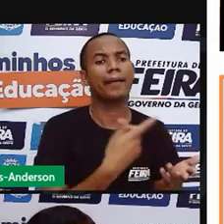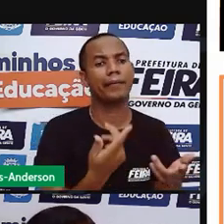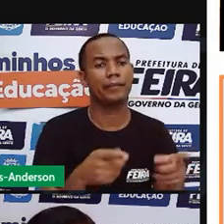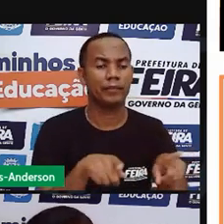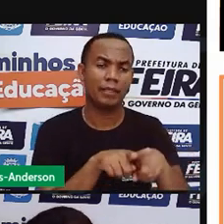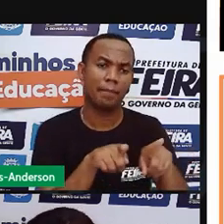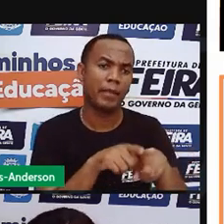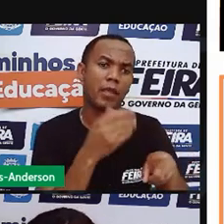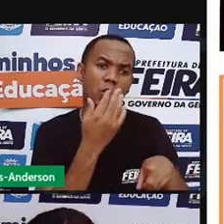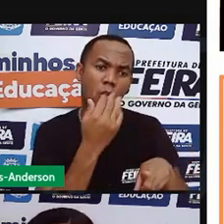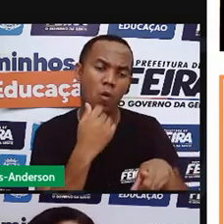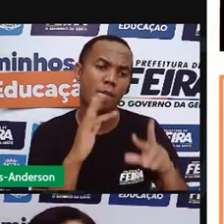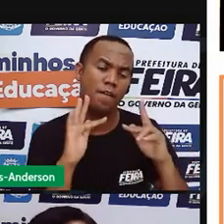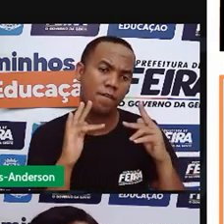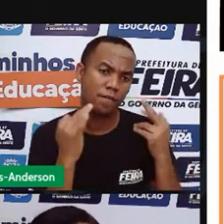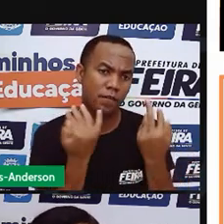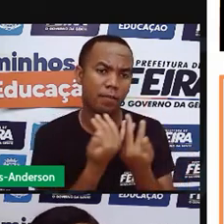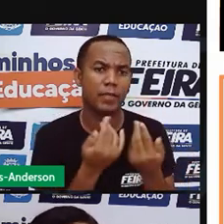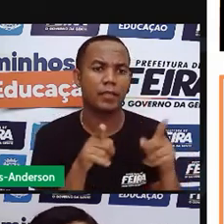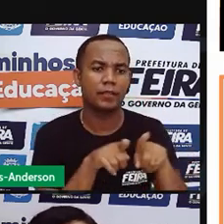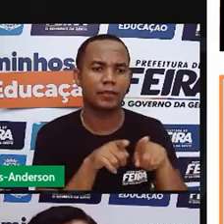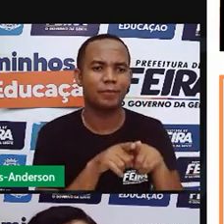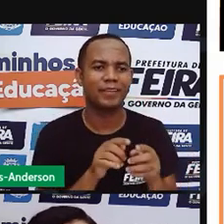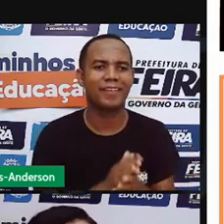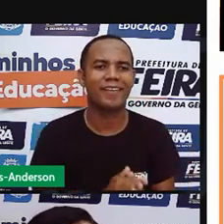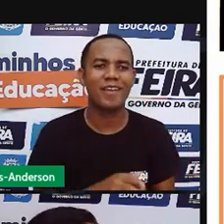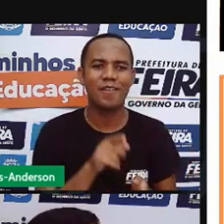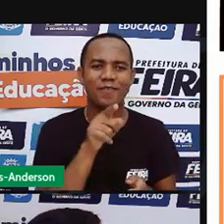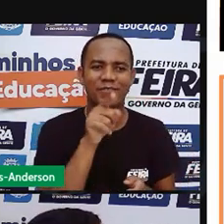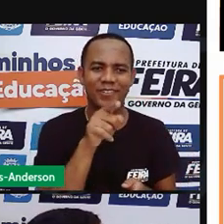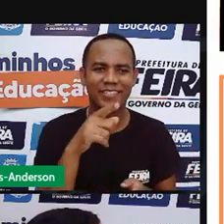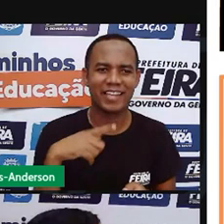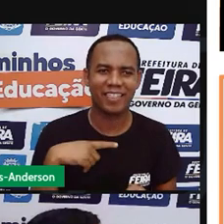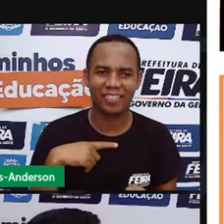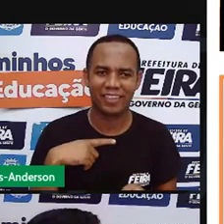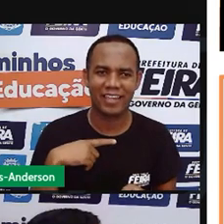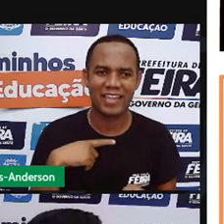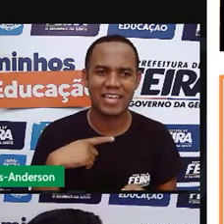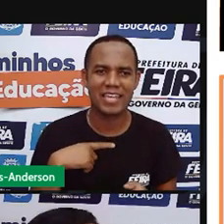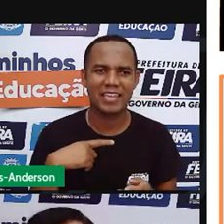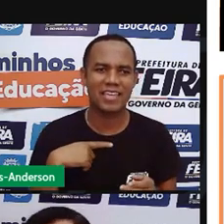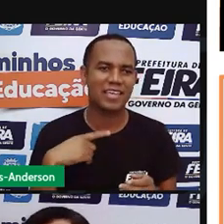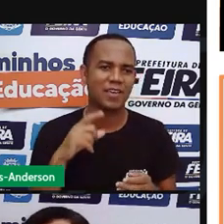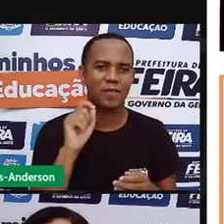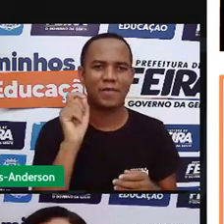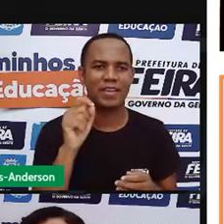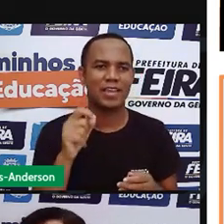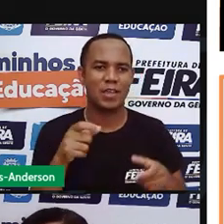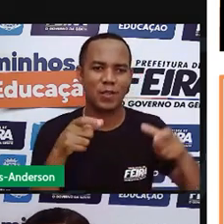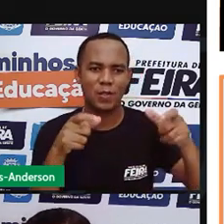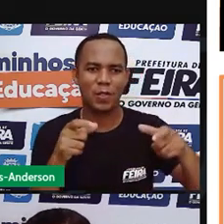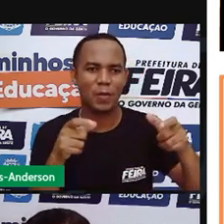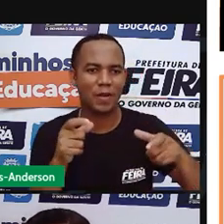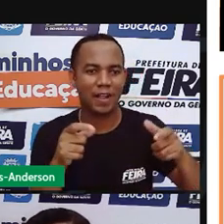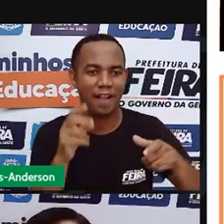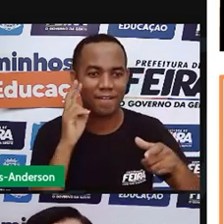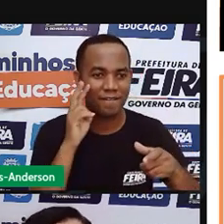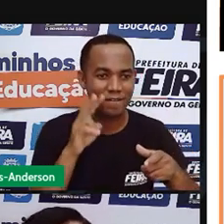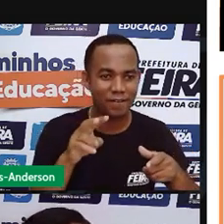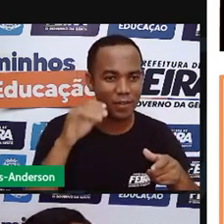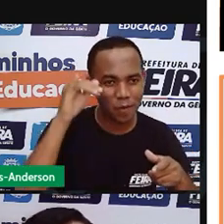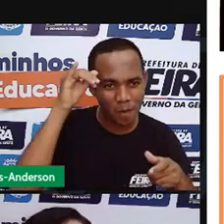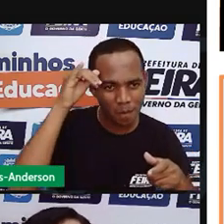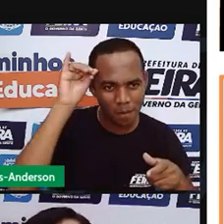consumo. Quem já foi num sítio aí, ou na roça, de alguém que tem uma cabra, uma ovelha ou uma vaca,